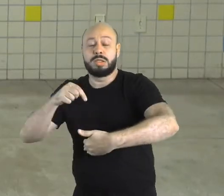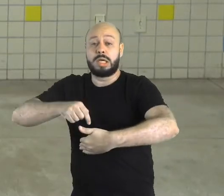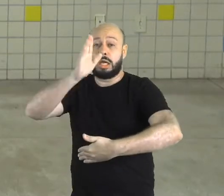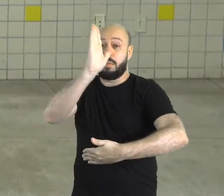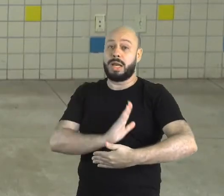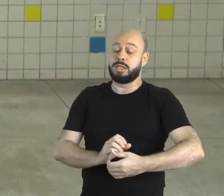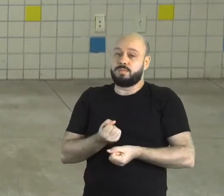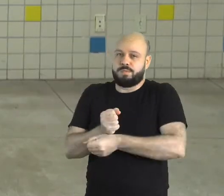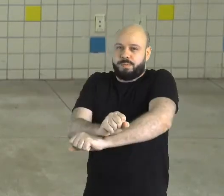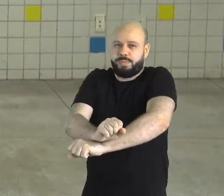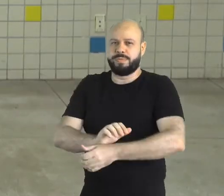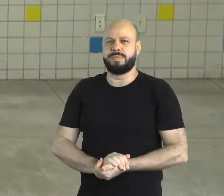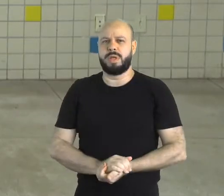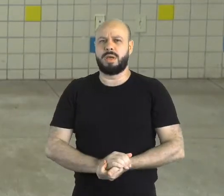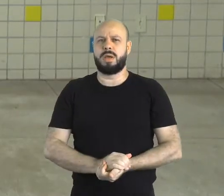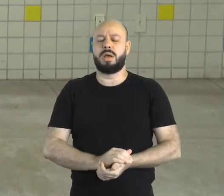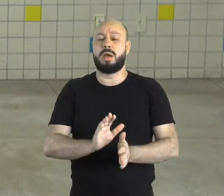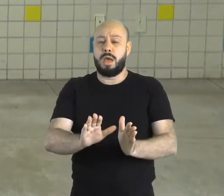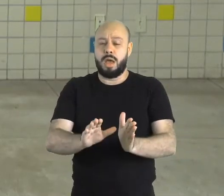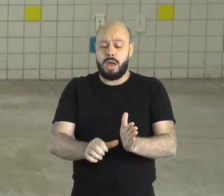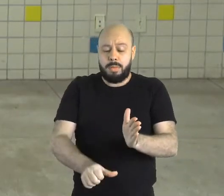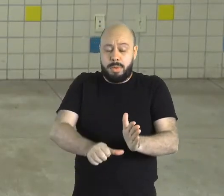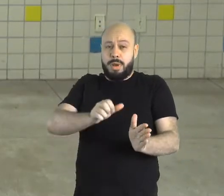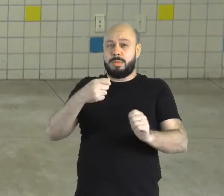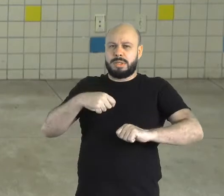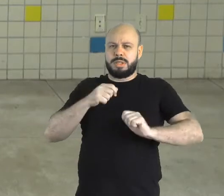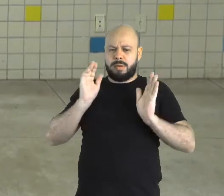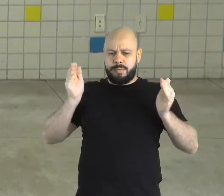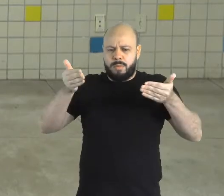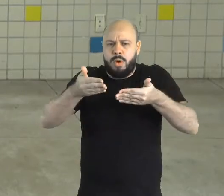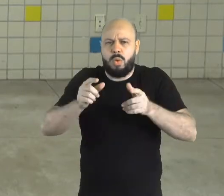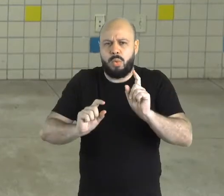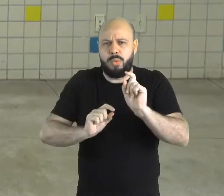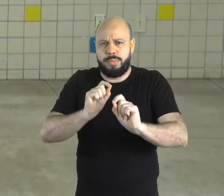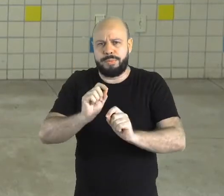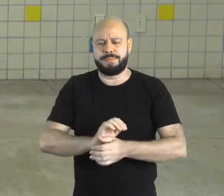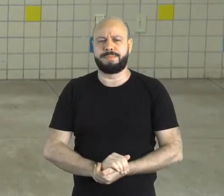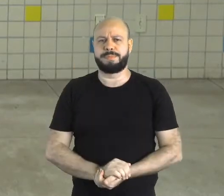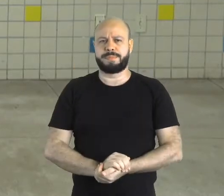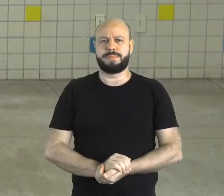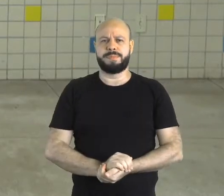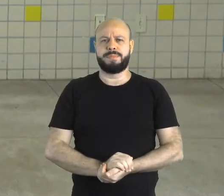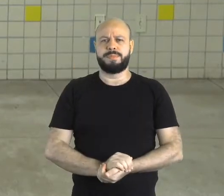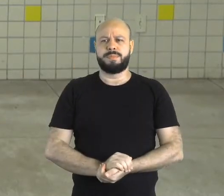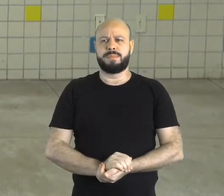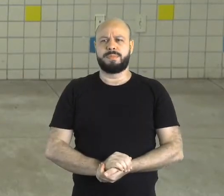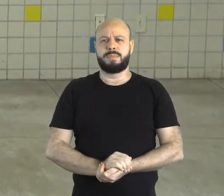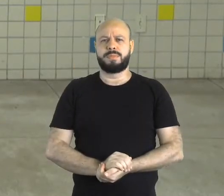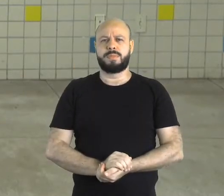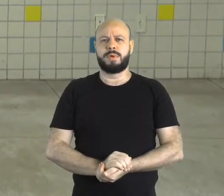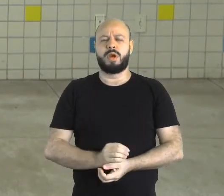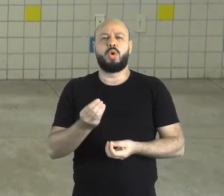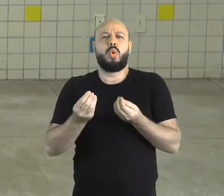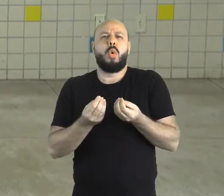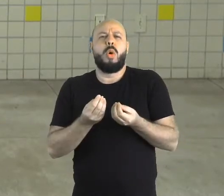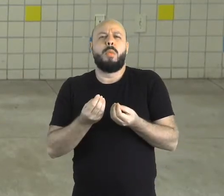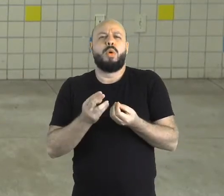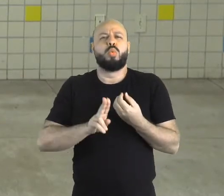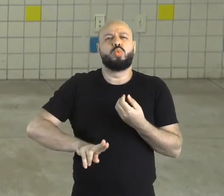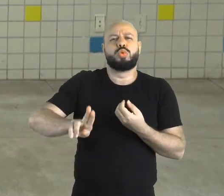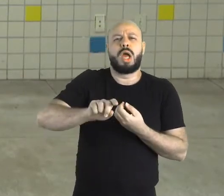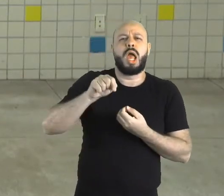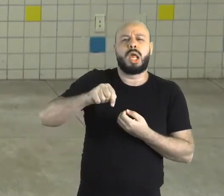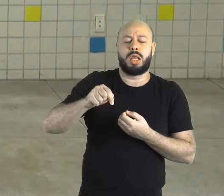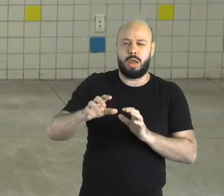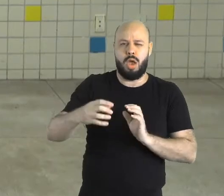Brasil. No primeiro momento, nós devemos destacar qual mão de obra foi utilizada, assim como os